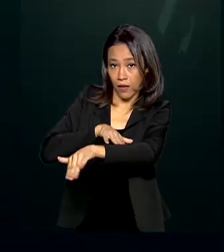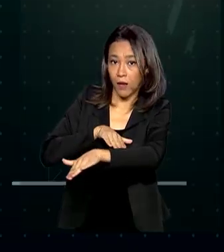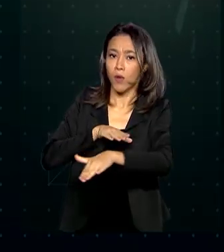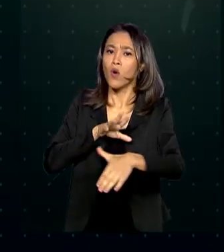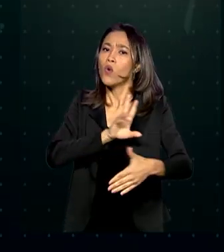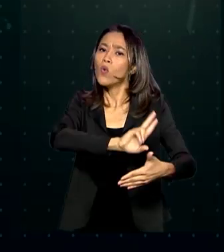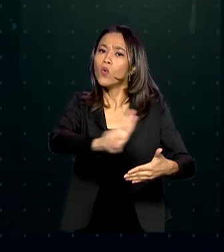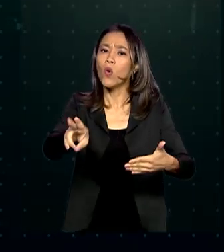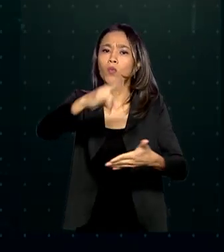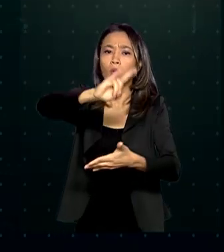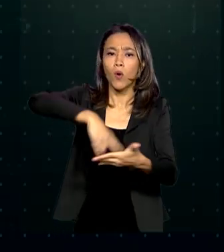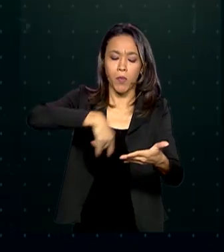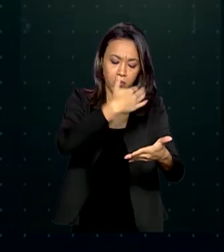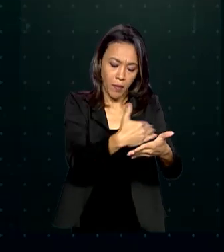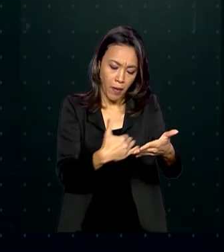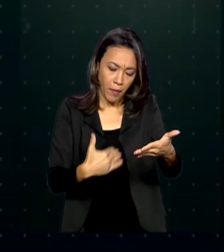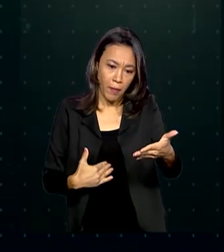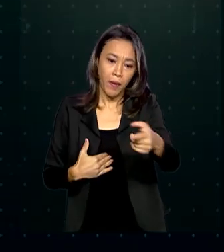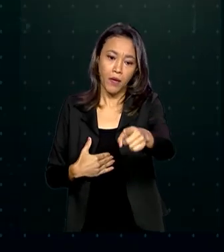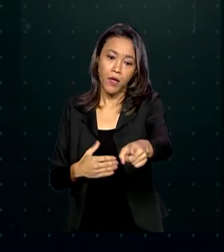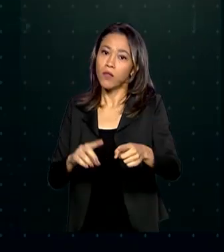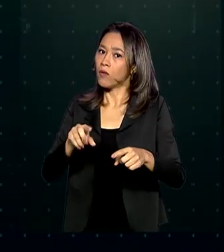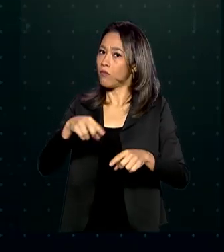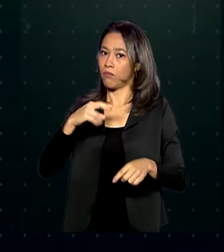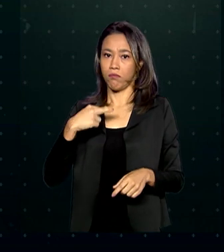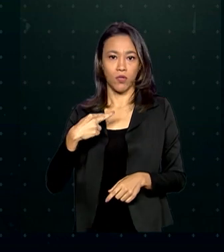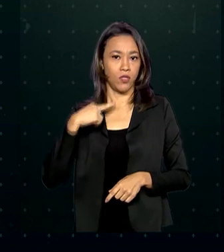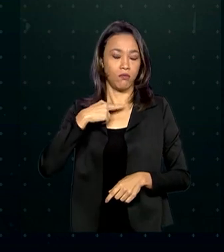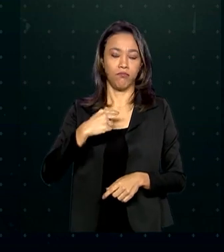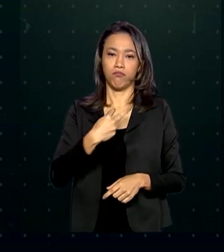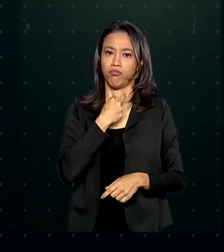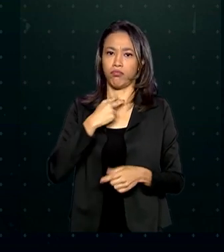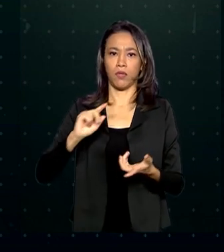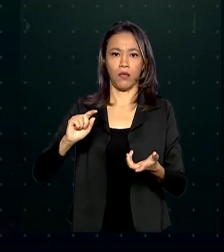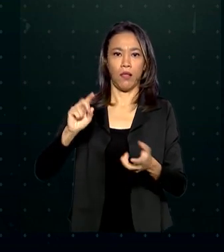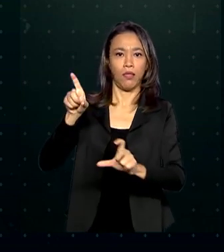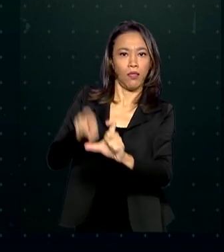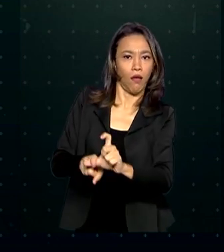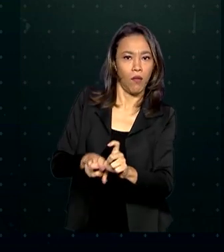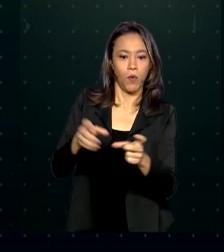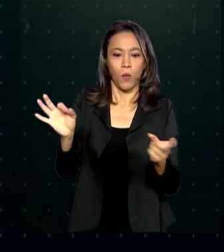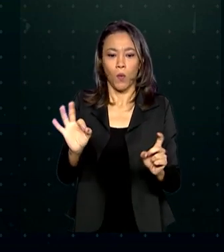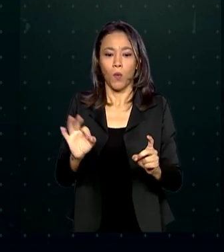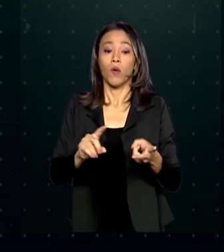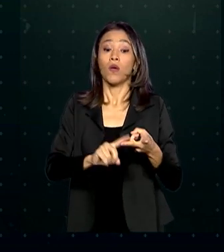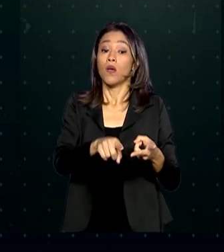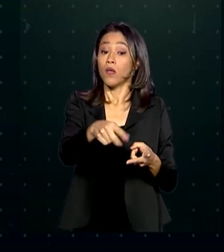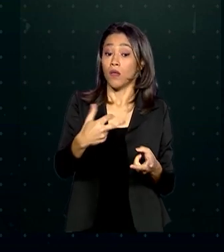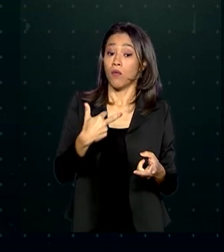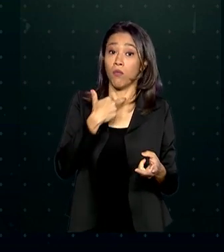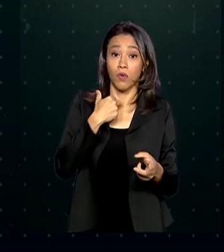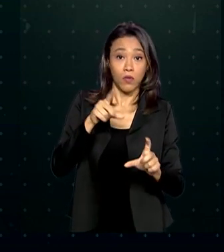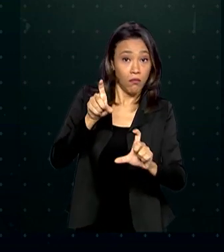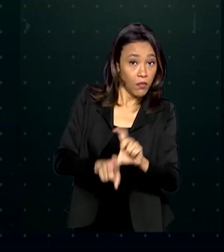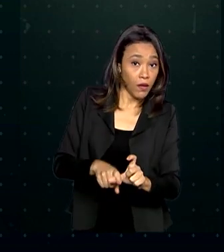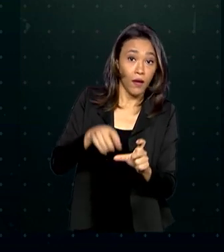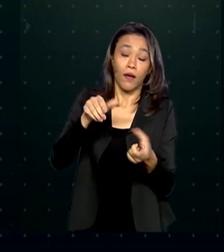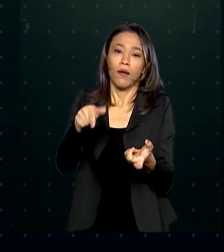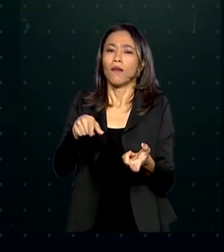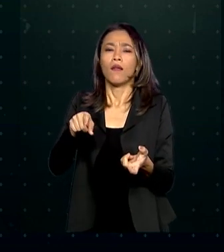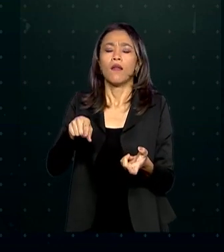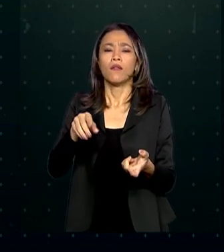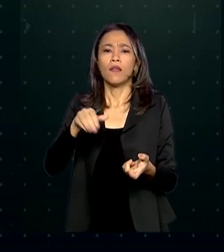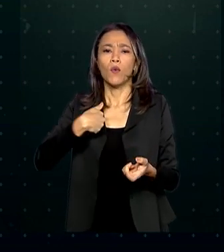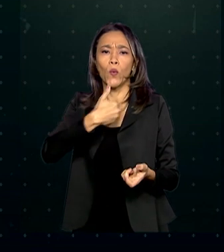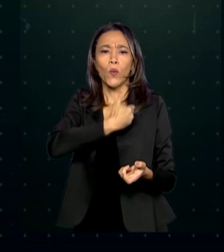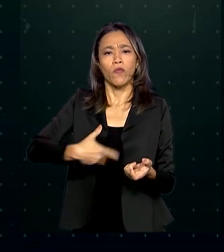lista estão a certidão negativa de débito, a certidão negativa de inscrição em dívida ativa da União, a certidão de